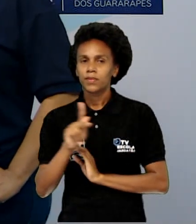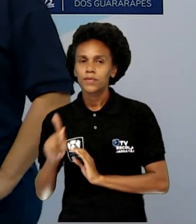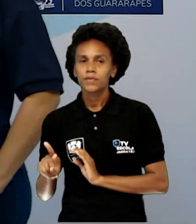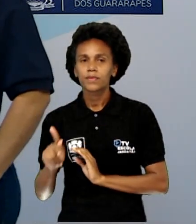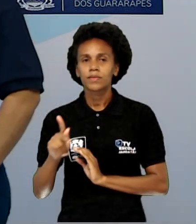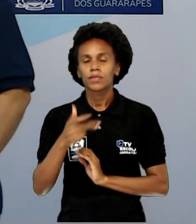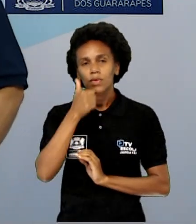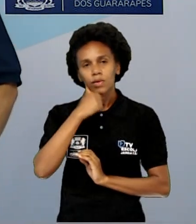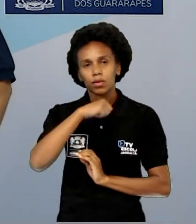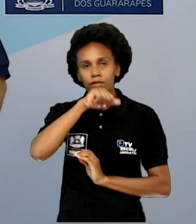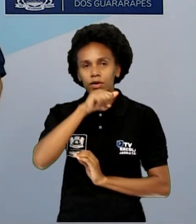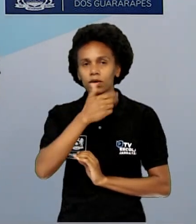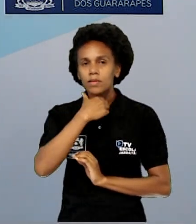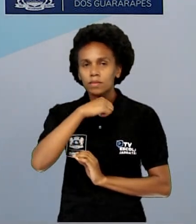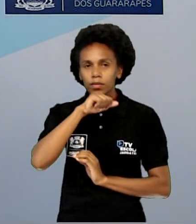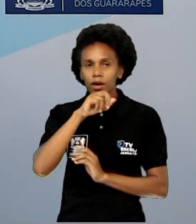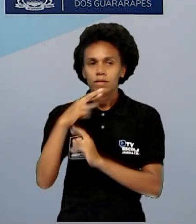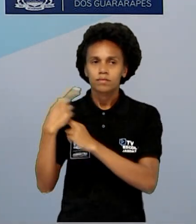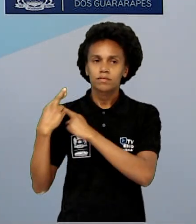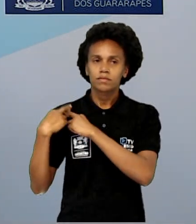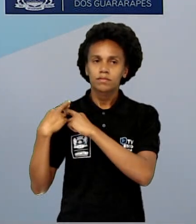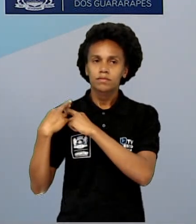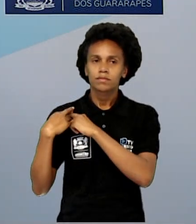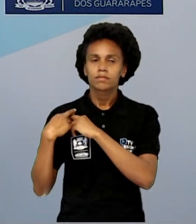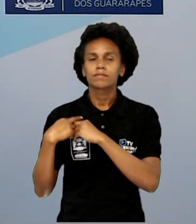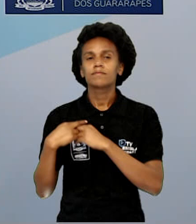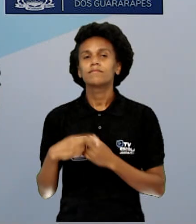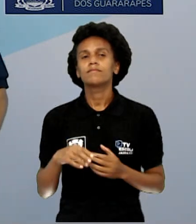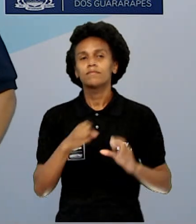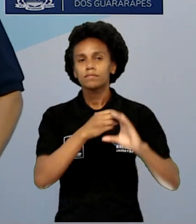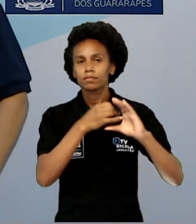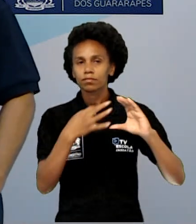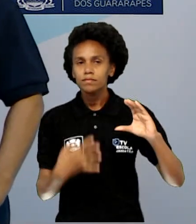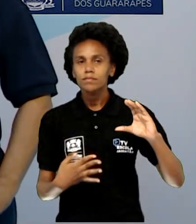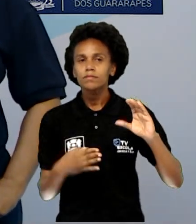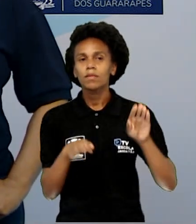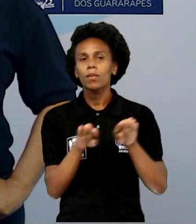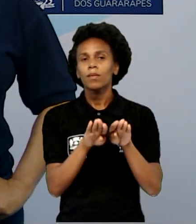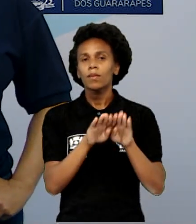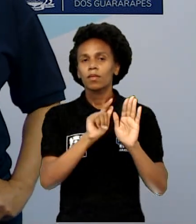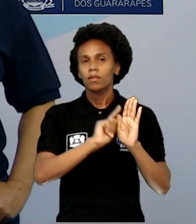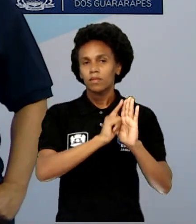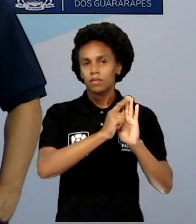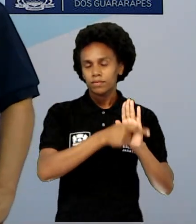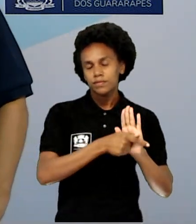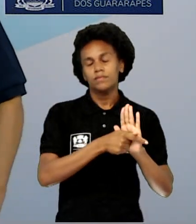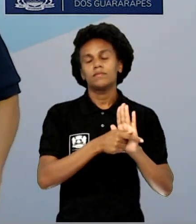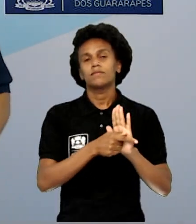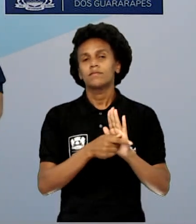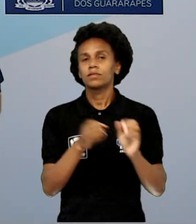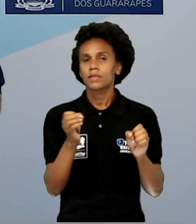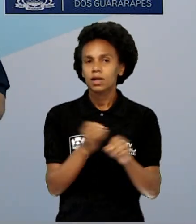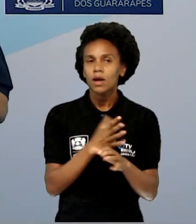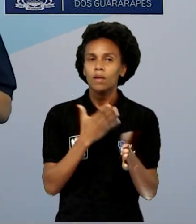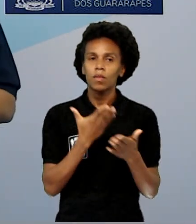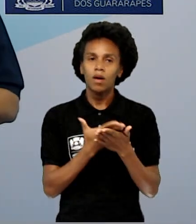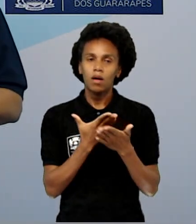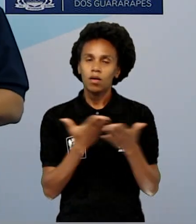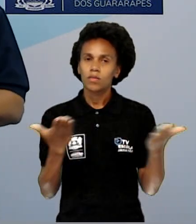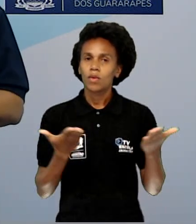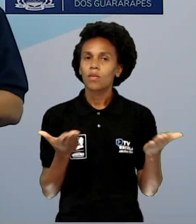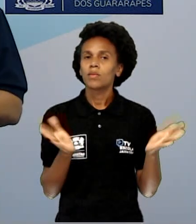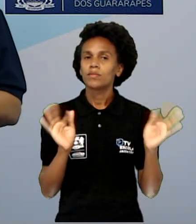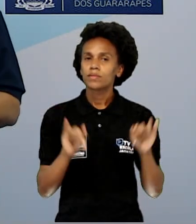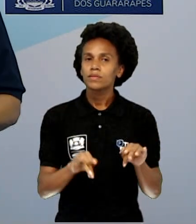finalidades do gênero. E nós ficamos por aqui encerrando o gênero do texto teatral. Espero que vocês tenham